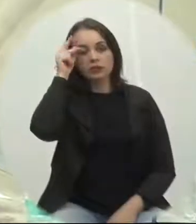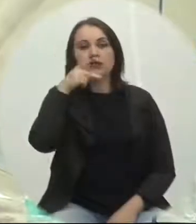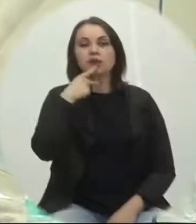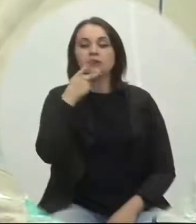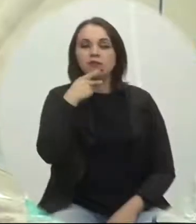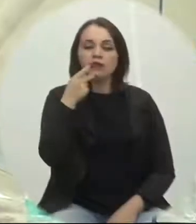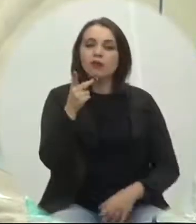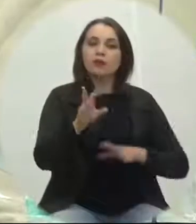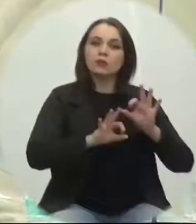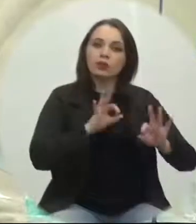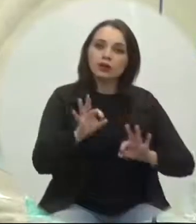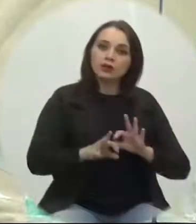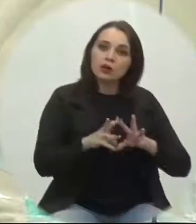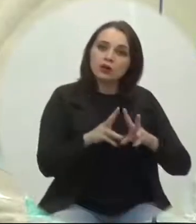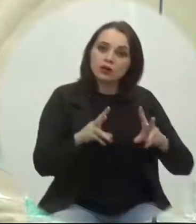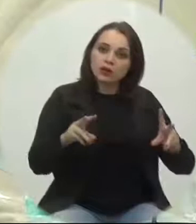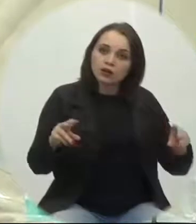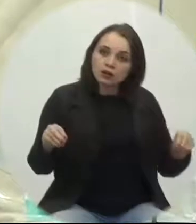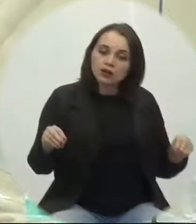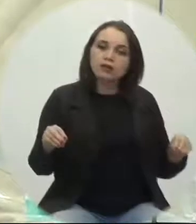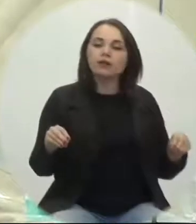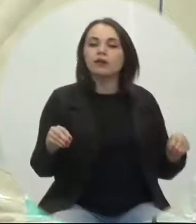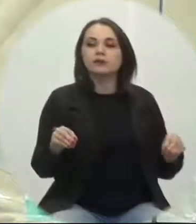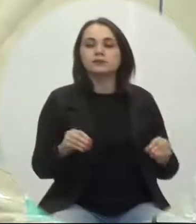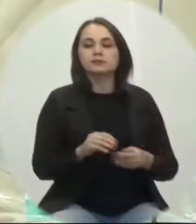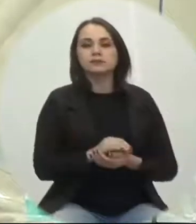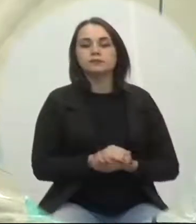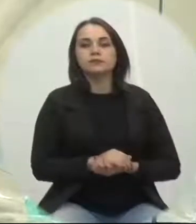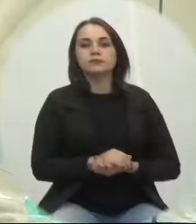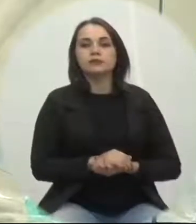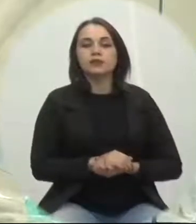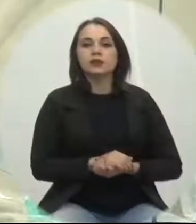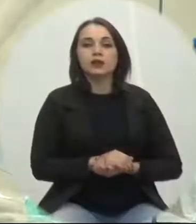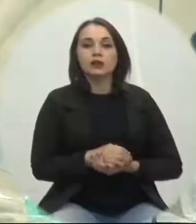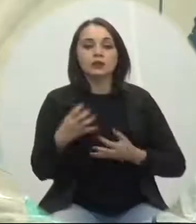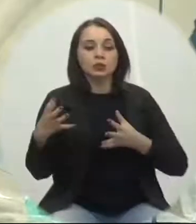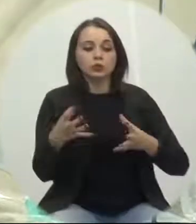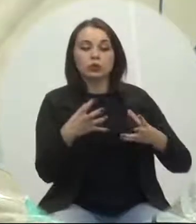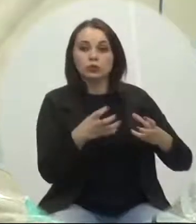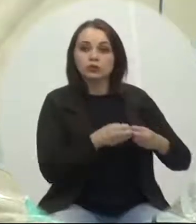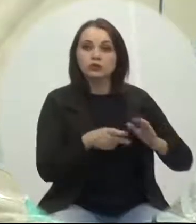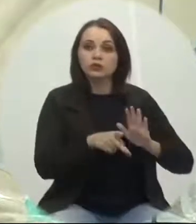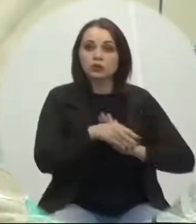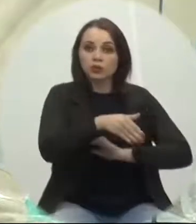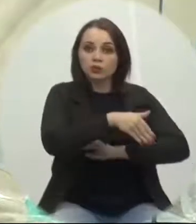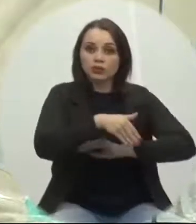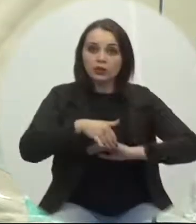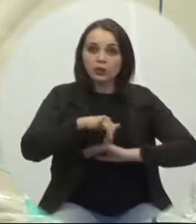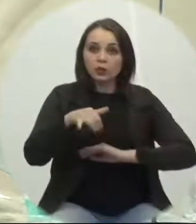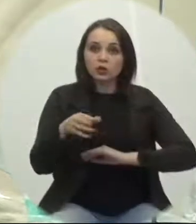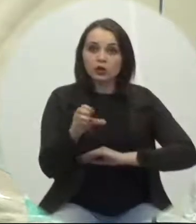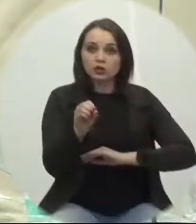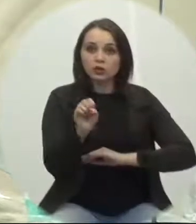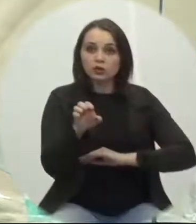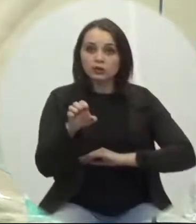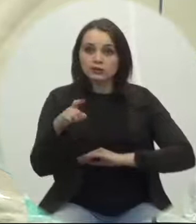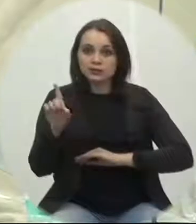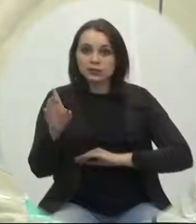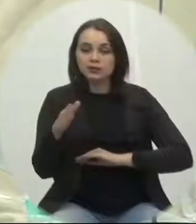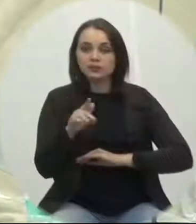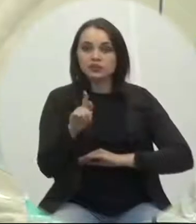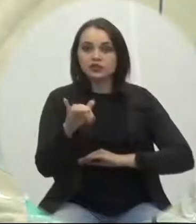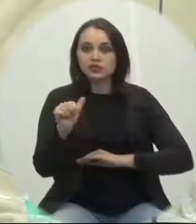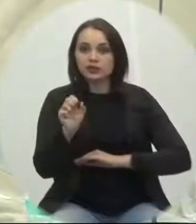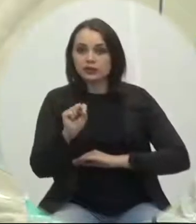nas áreas que especifique de outras providências trata-se da rua José Giasse a comissão de